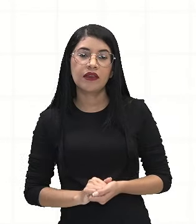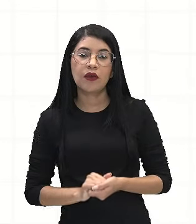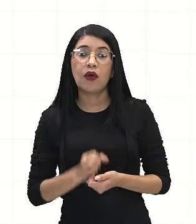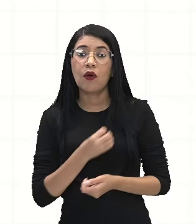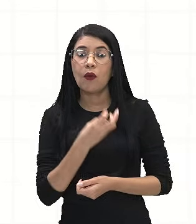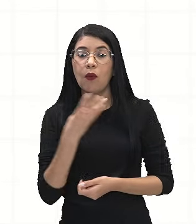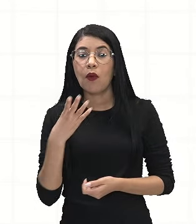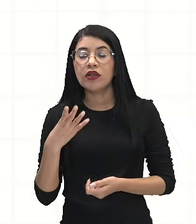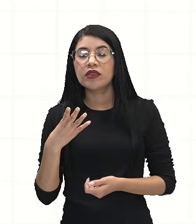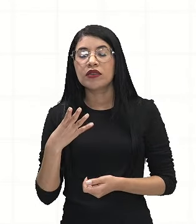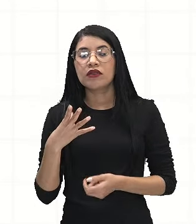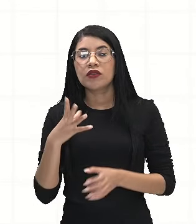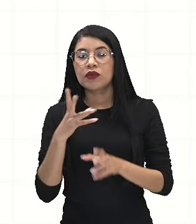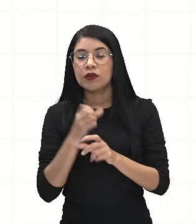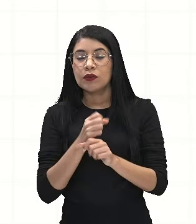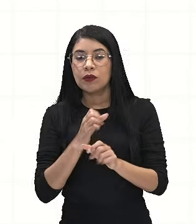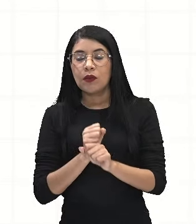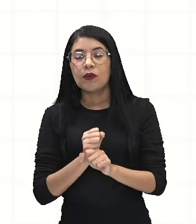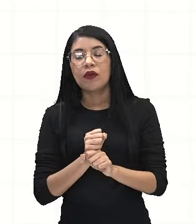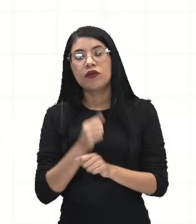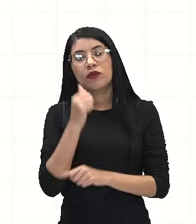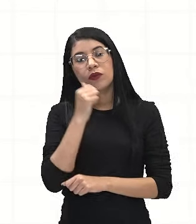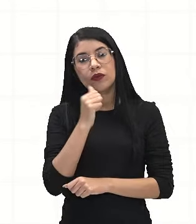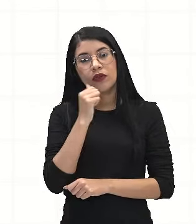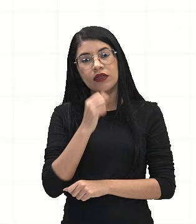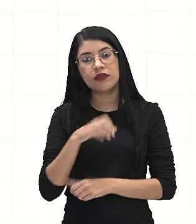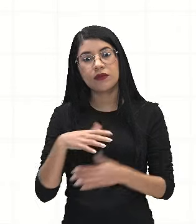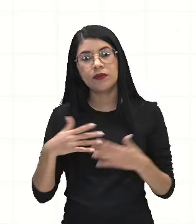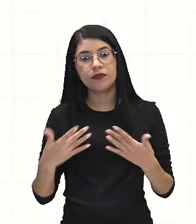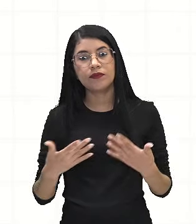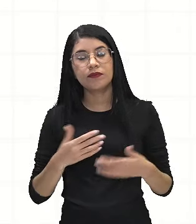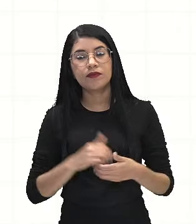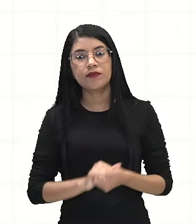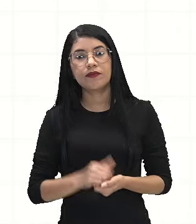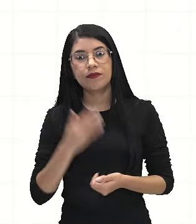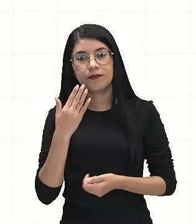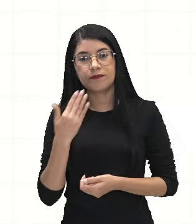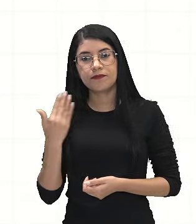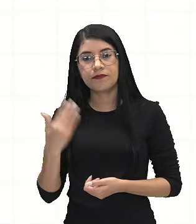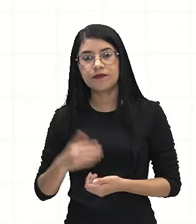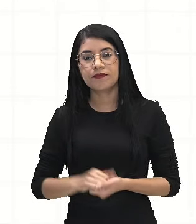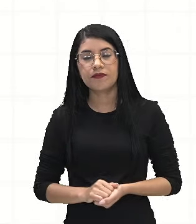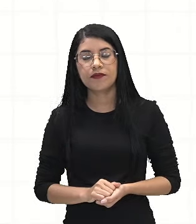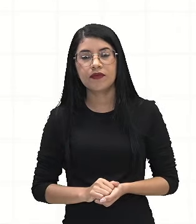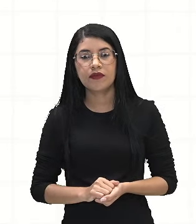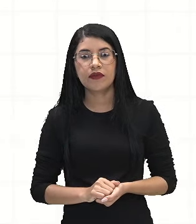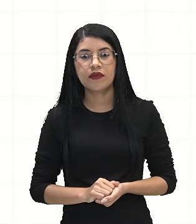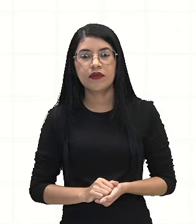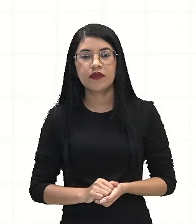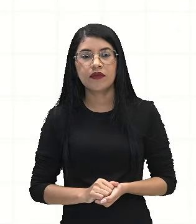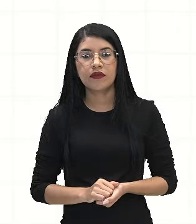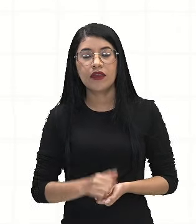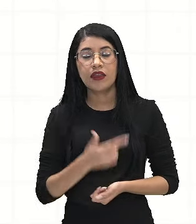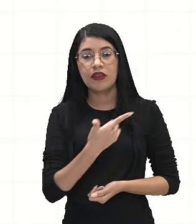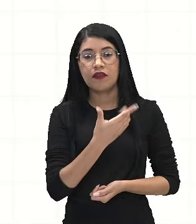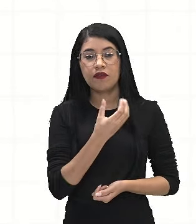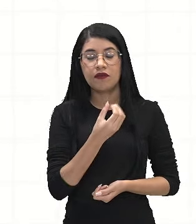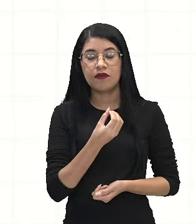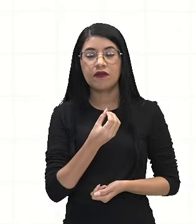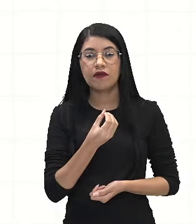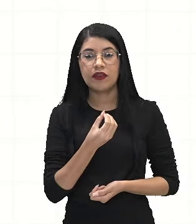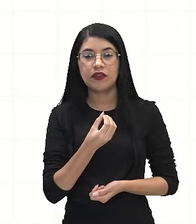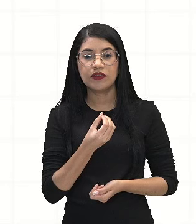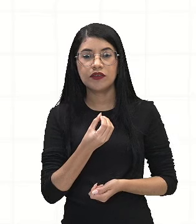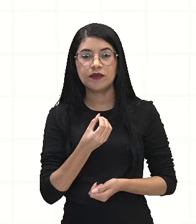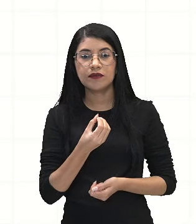mulheres. Então, quantas mulheres tem aqui? Aí a gente vai verificar, né? Quantas mulheres? Eu tenho 20 aqui,